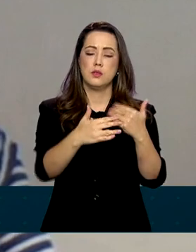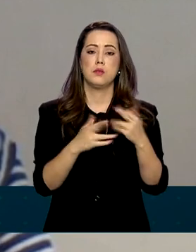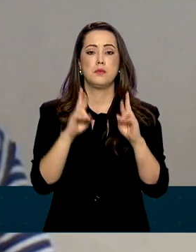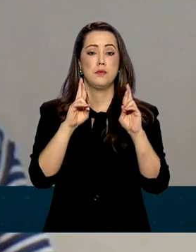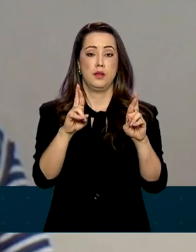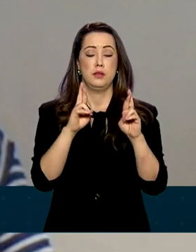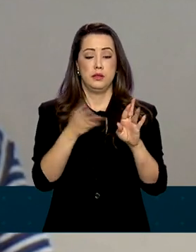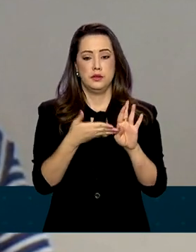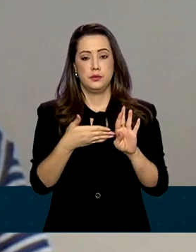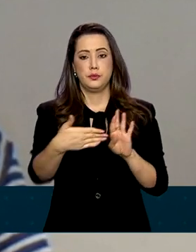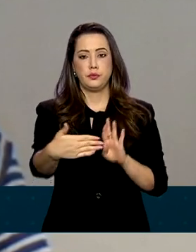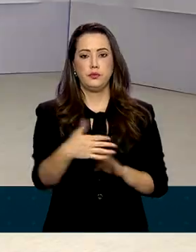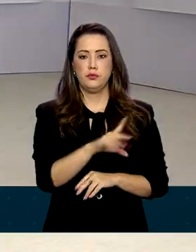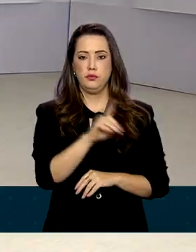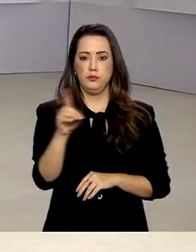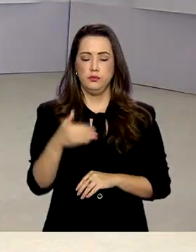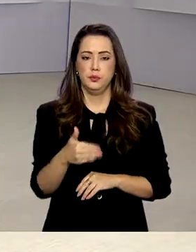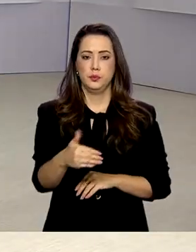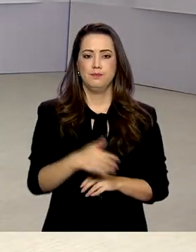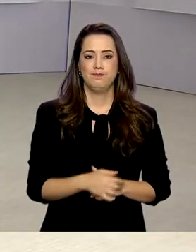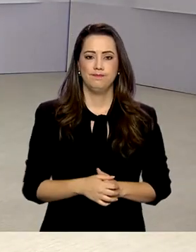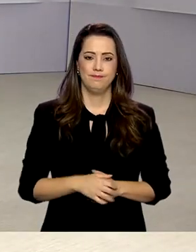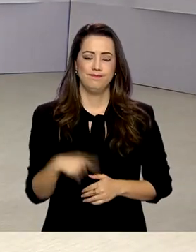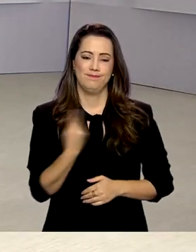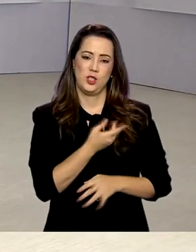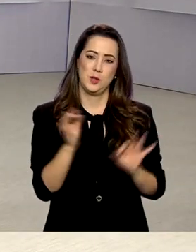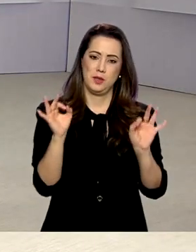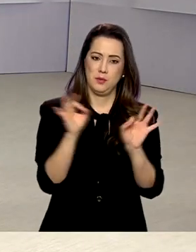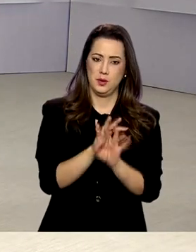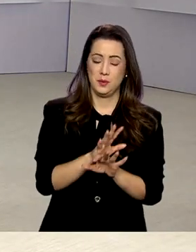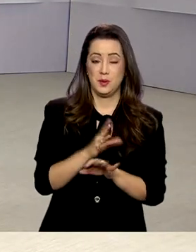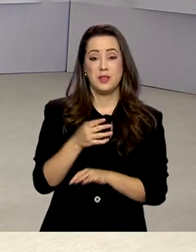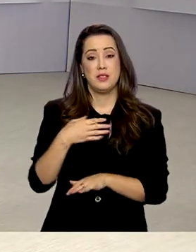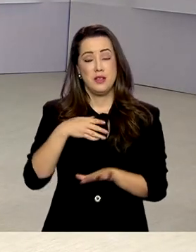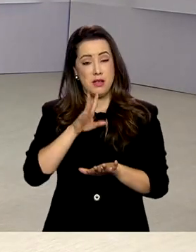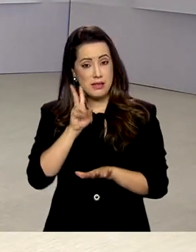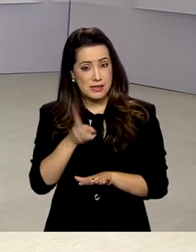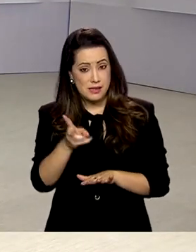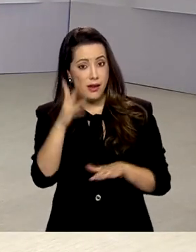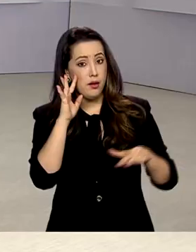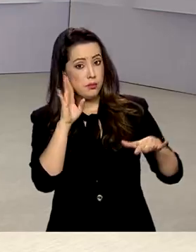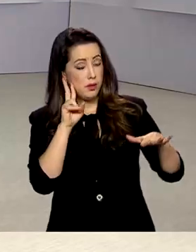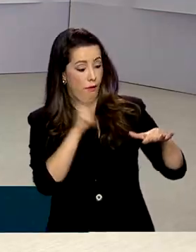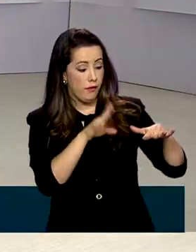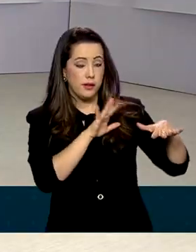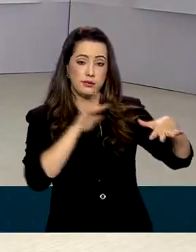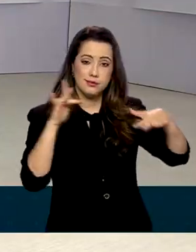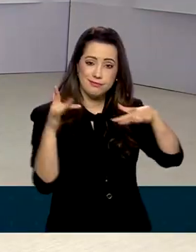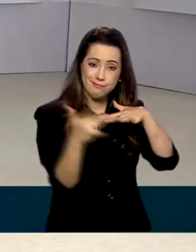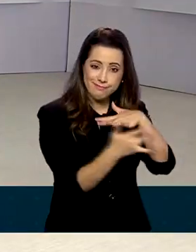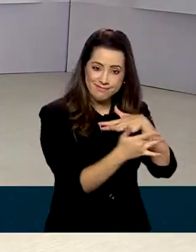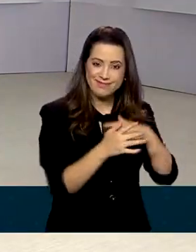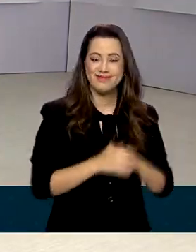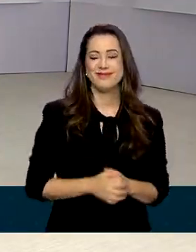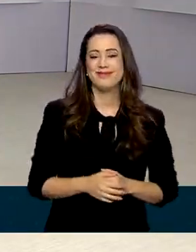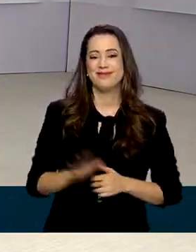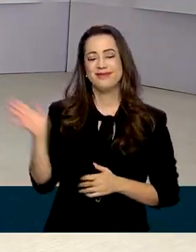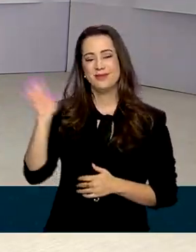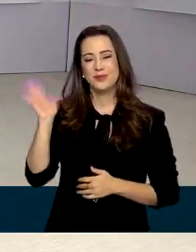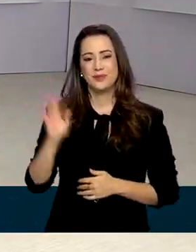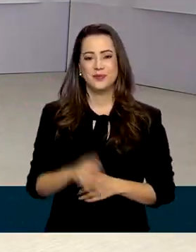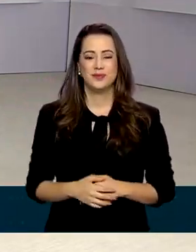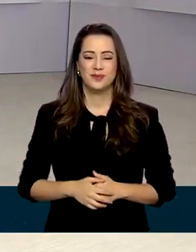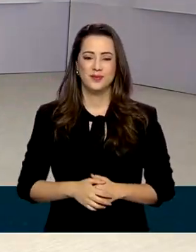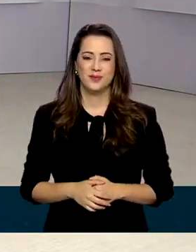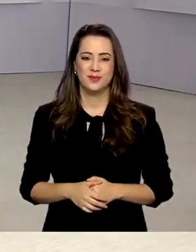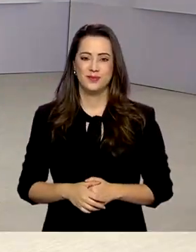Esperamos nesses próximos dias. O governo agora termina aqui. Fique bem informado seguindo nossas redes sociais. Até